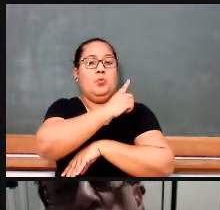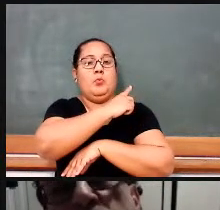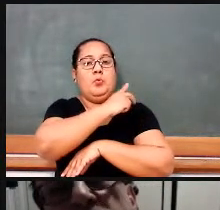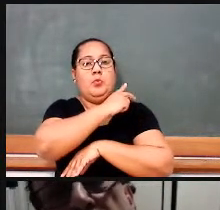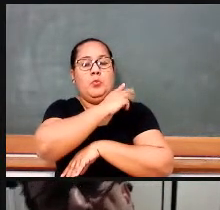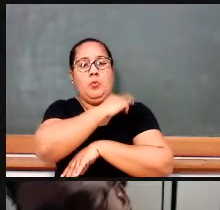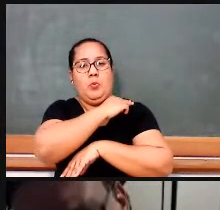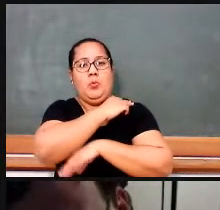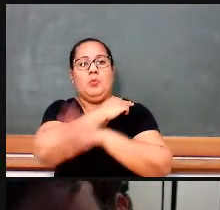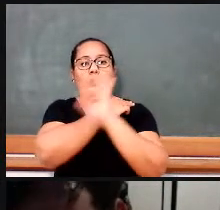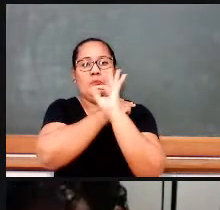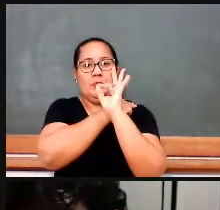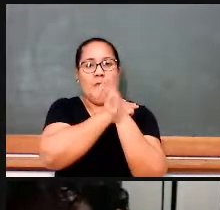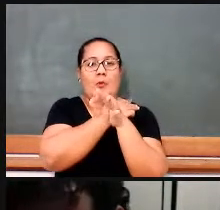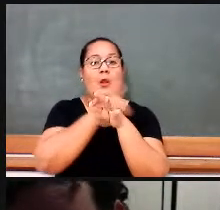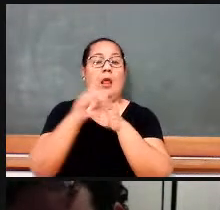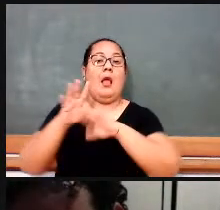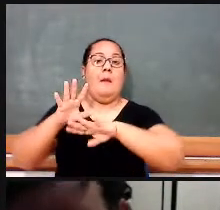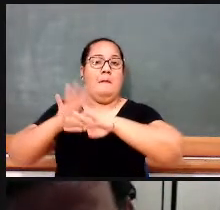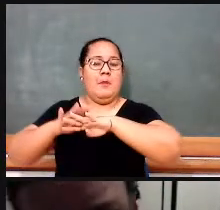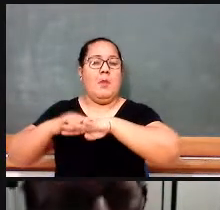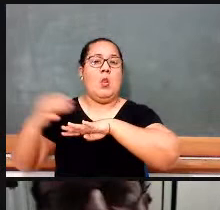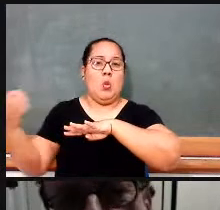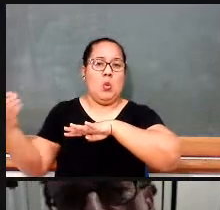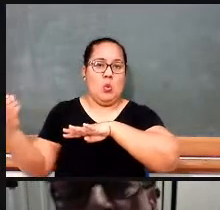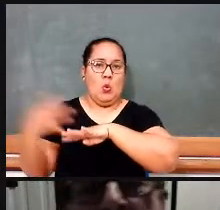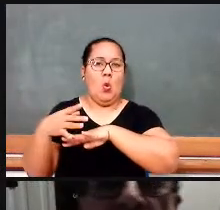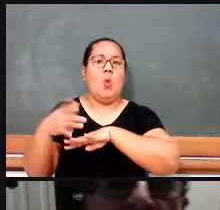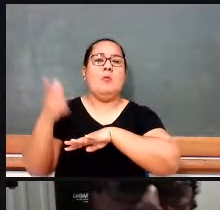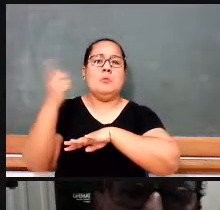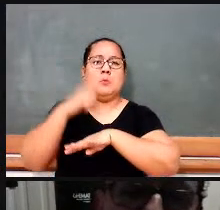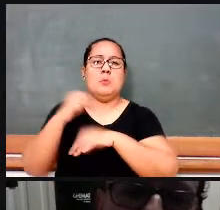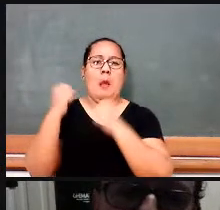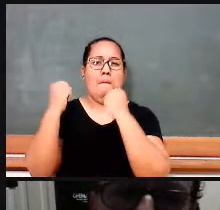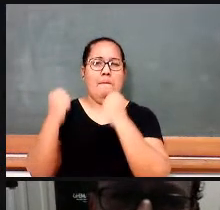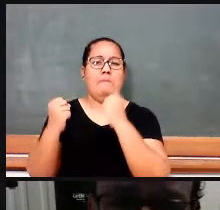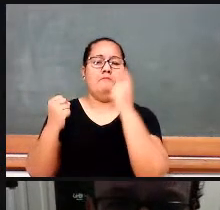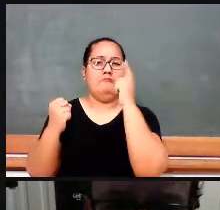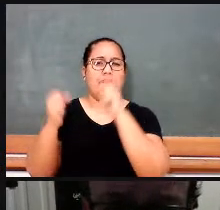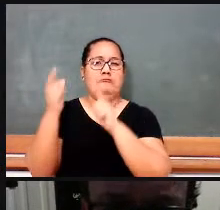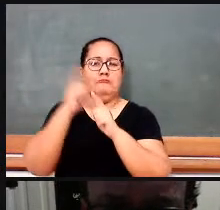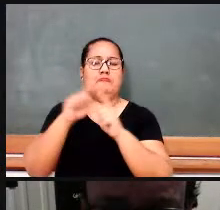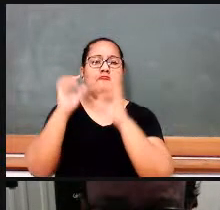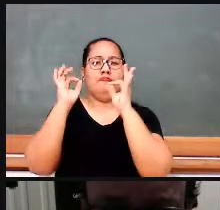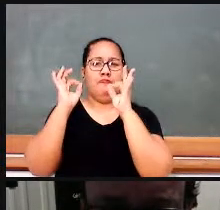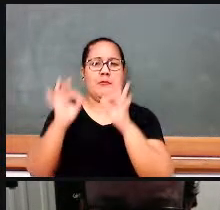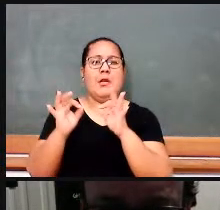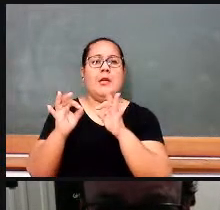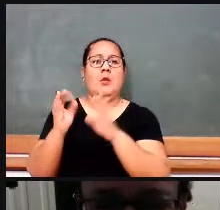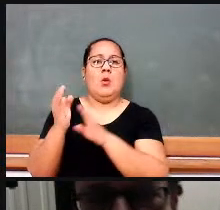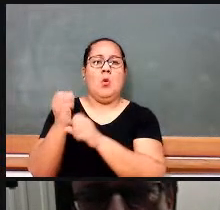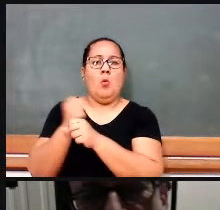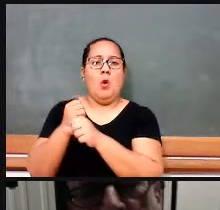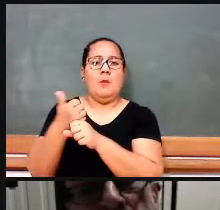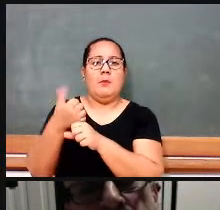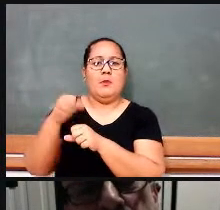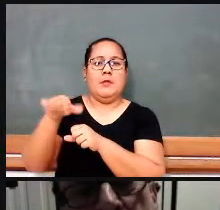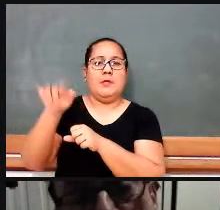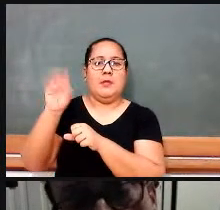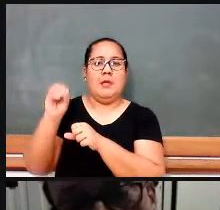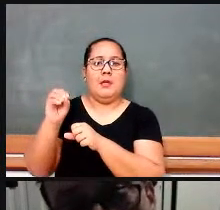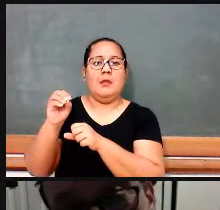onde a matemática moderna está firmemente presente a partir, então, dessa LDB